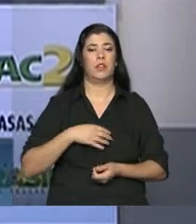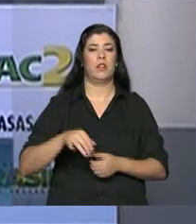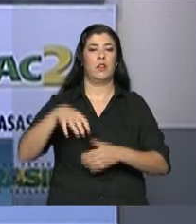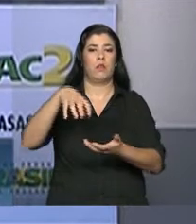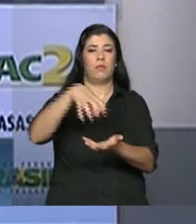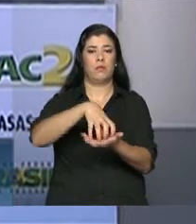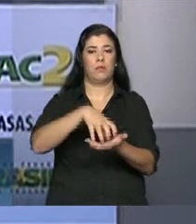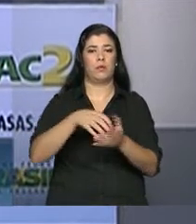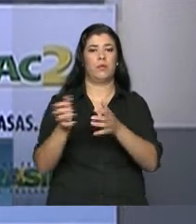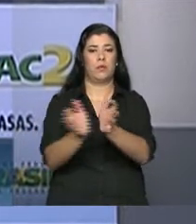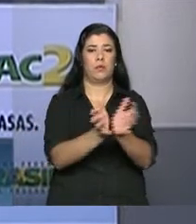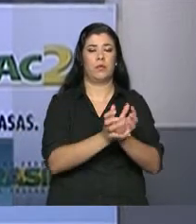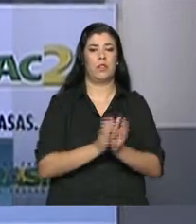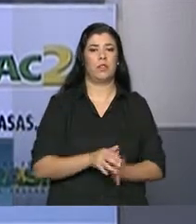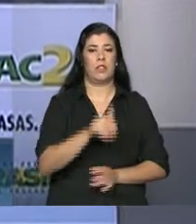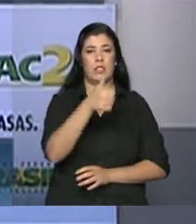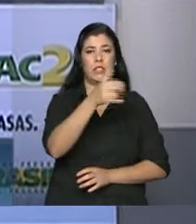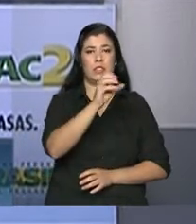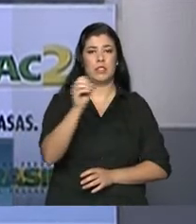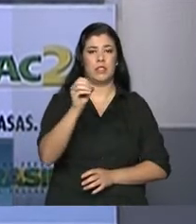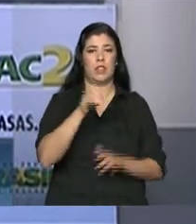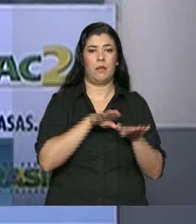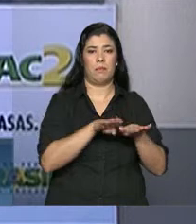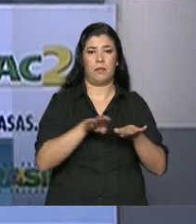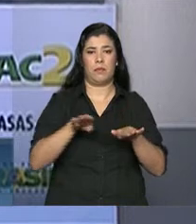e sem vagas de estacionamento.